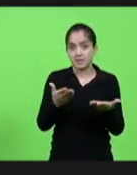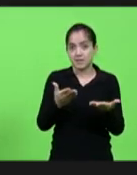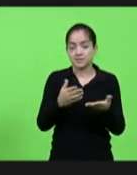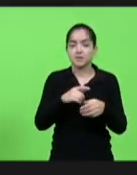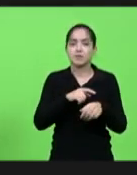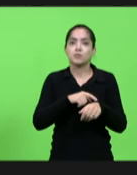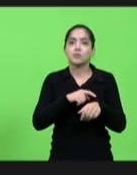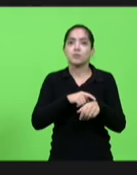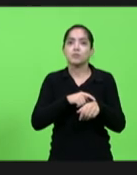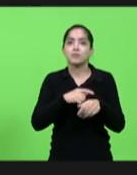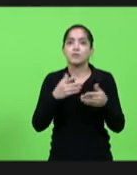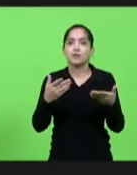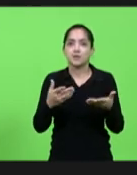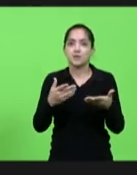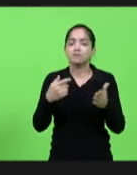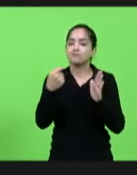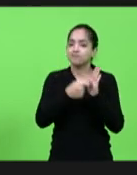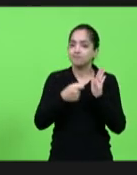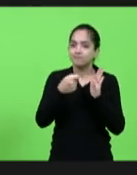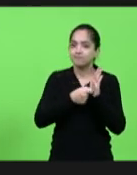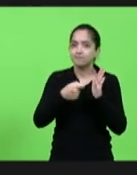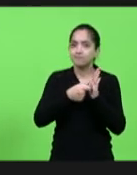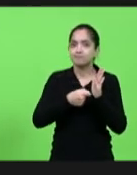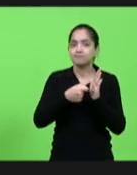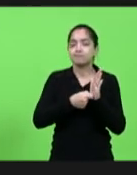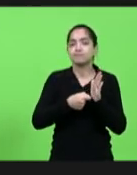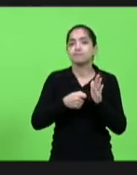juntos na luta em defesa da classe trabalhadora